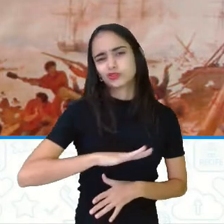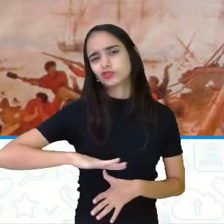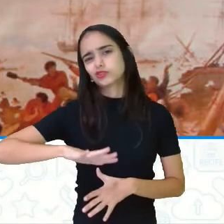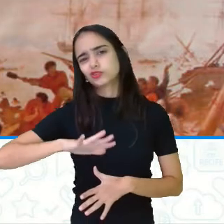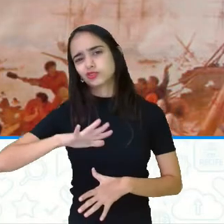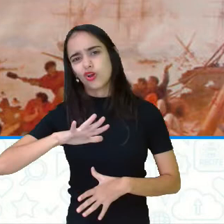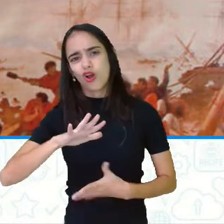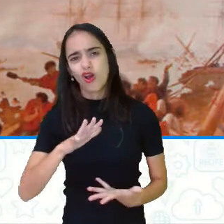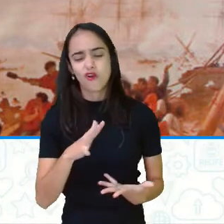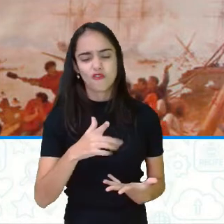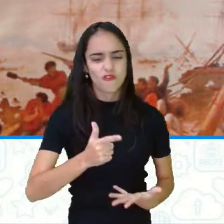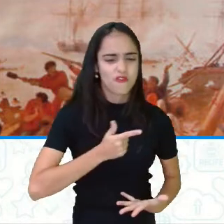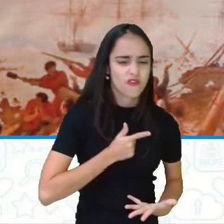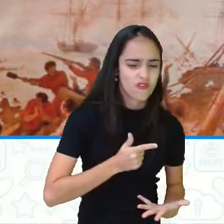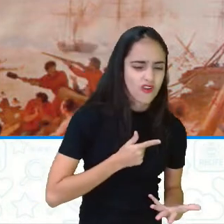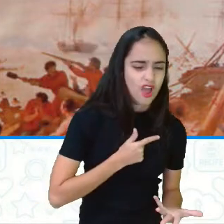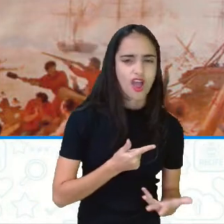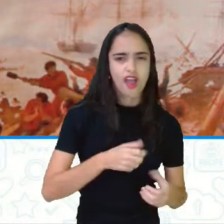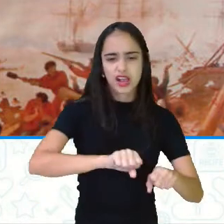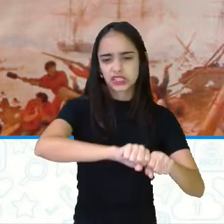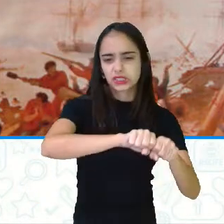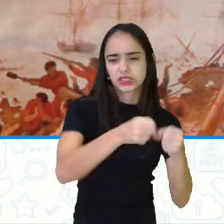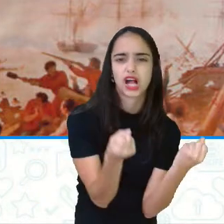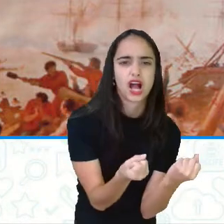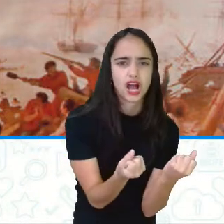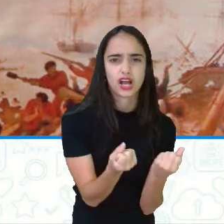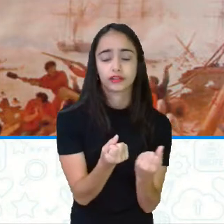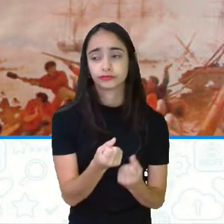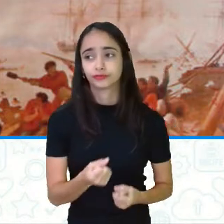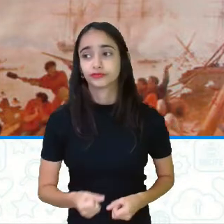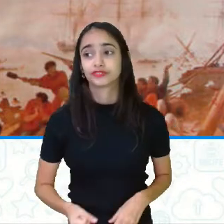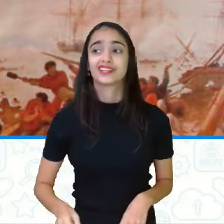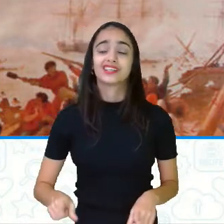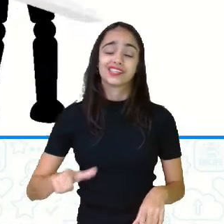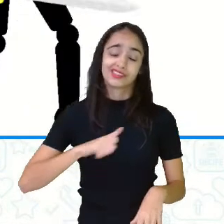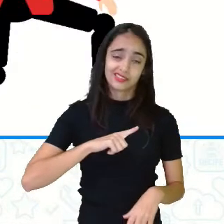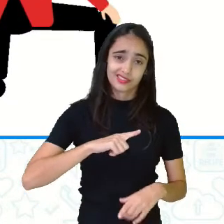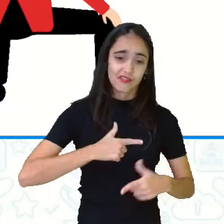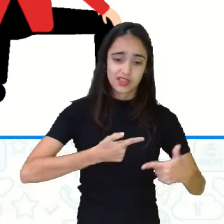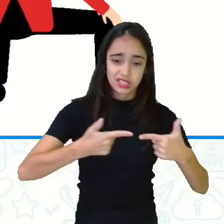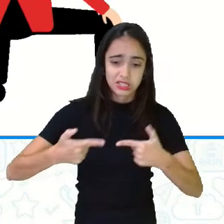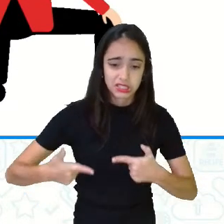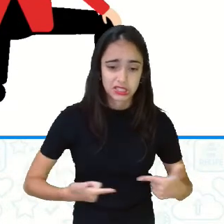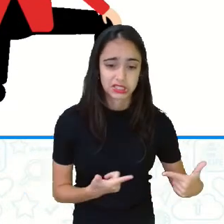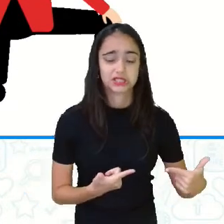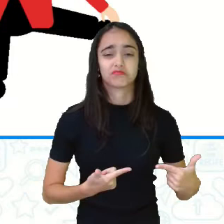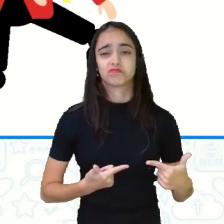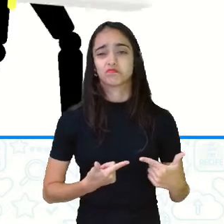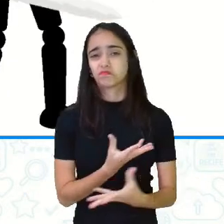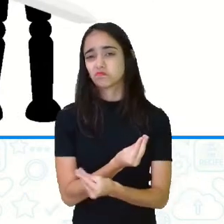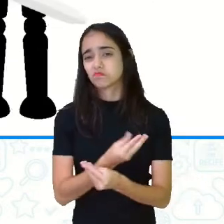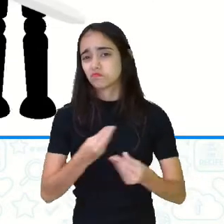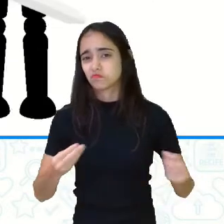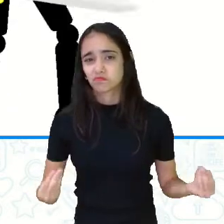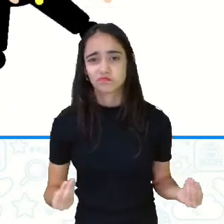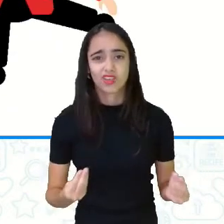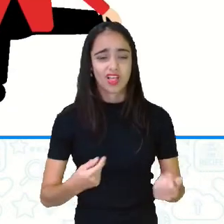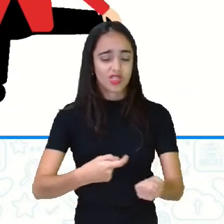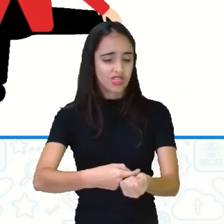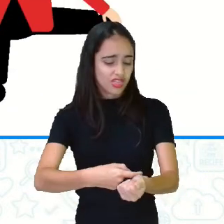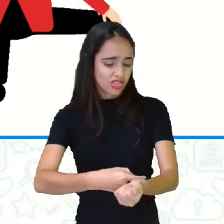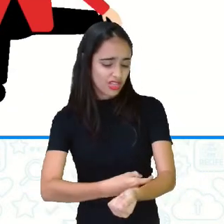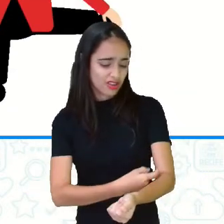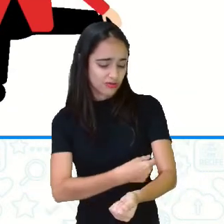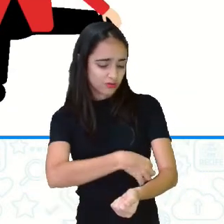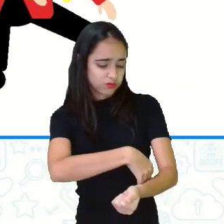com o combate naval de Riachuelo, que foi uma guerra muito sangrenta, infelizmente, essa guerra do Paraguai. Os militares da guerra,